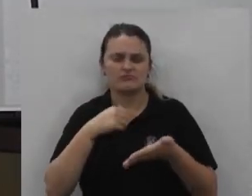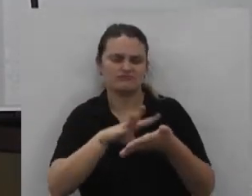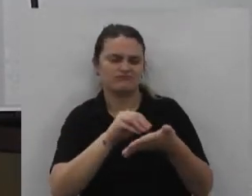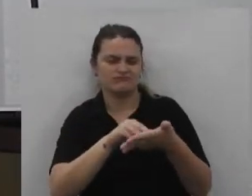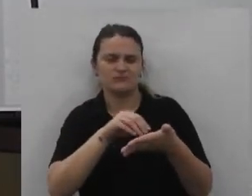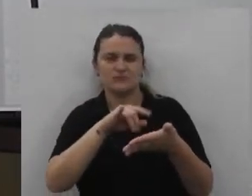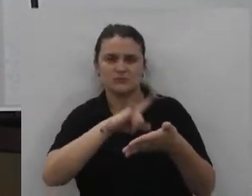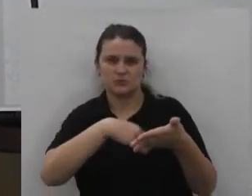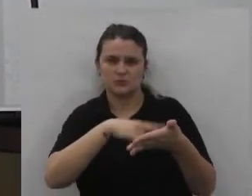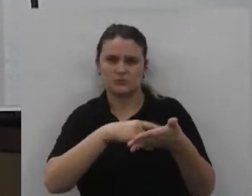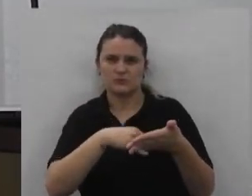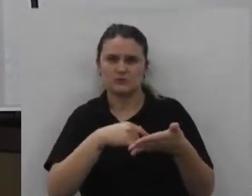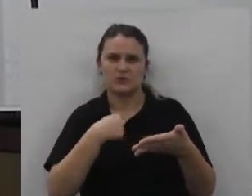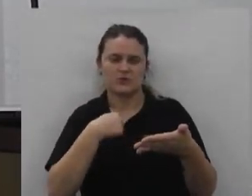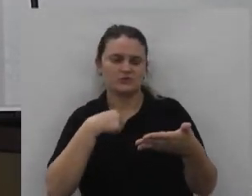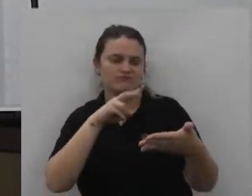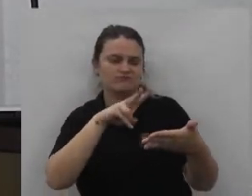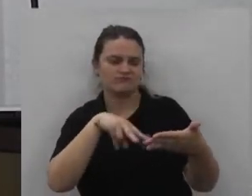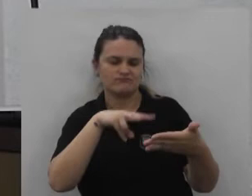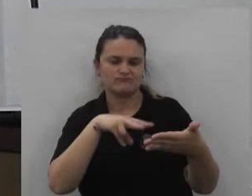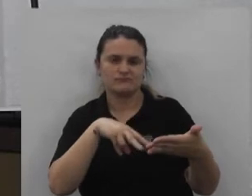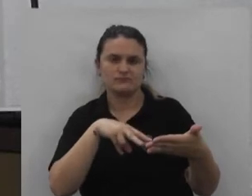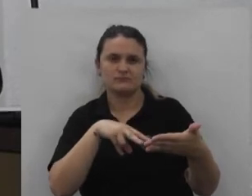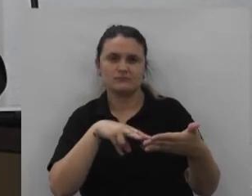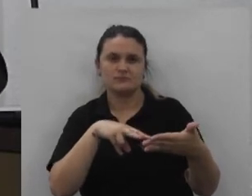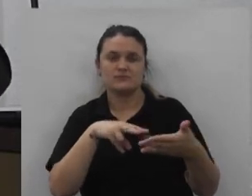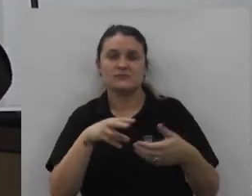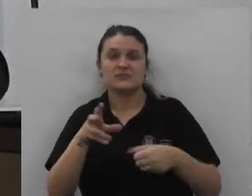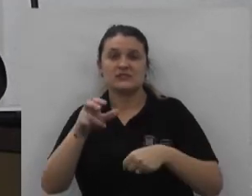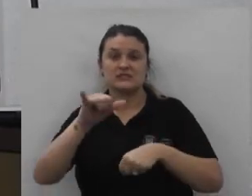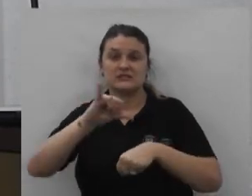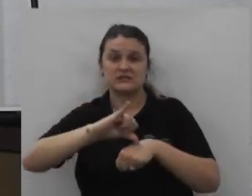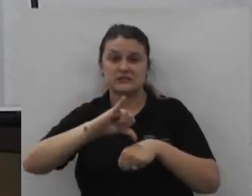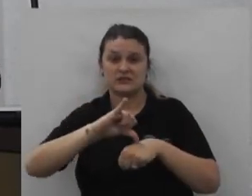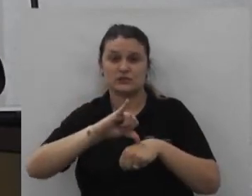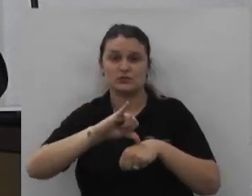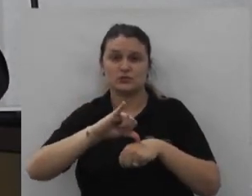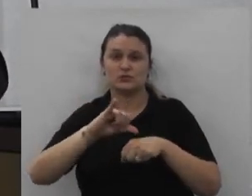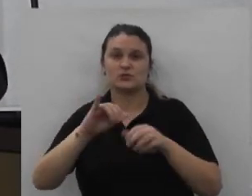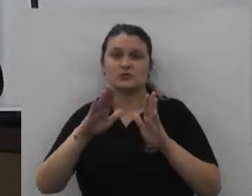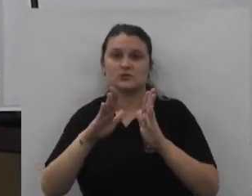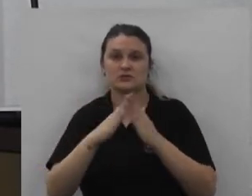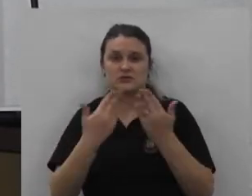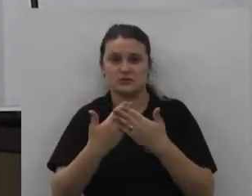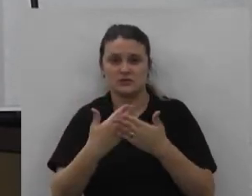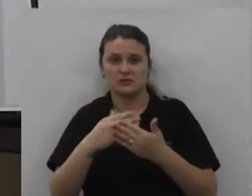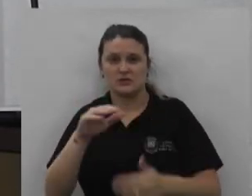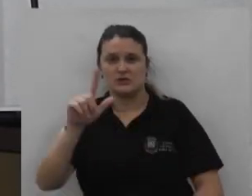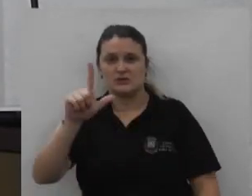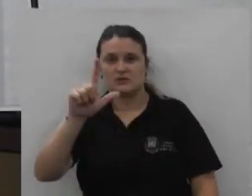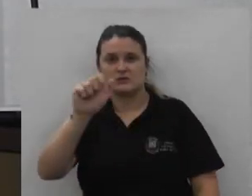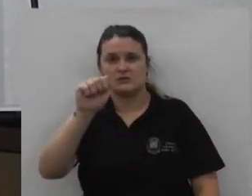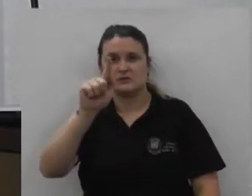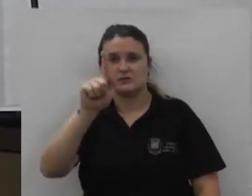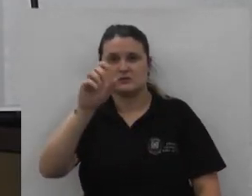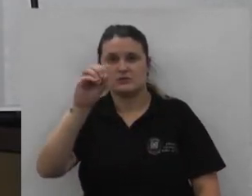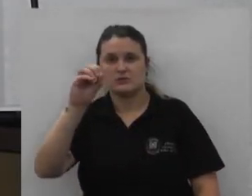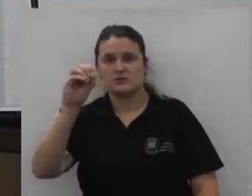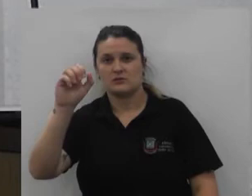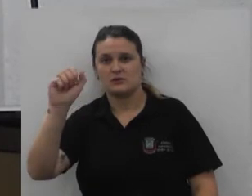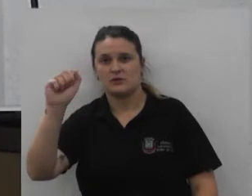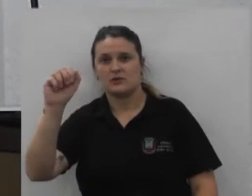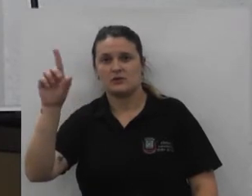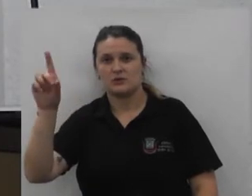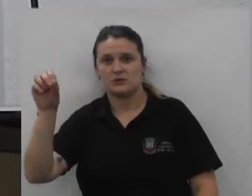documento apresentado pela vereadora Landra aqui o centro de educação infantil do Lagoa Dourada está na sétima tentativa